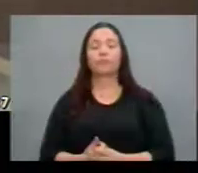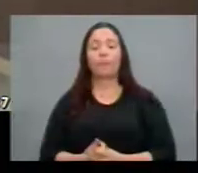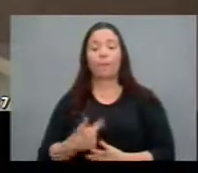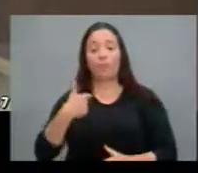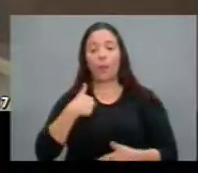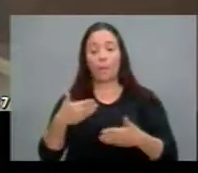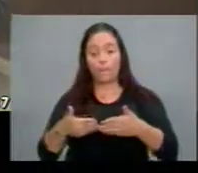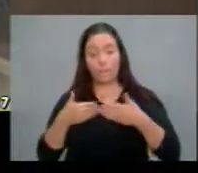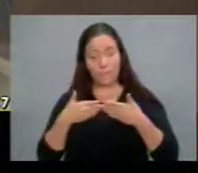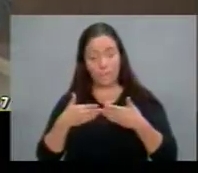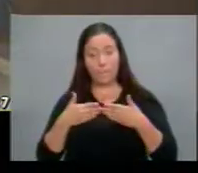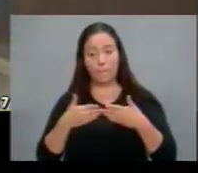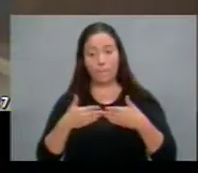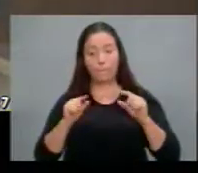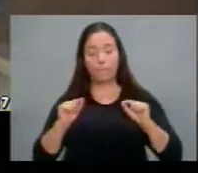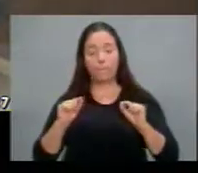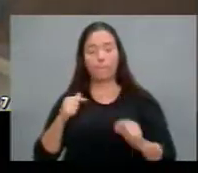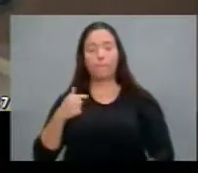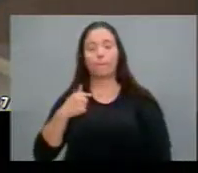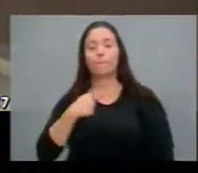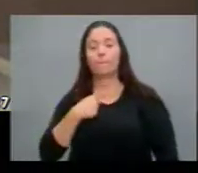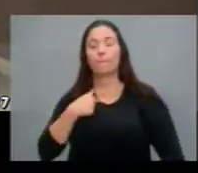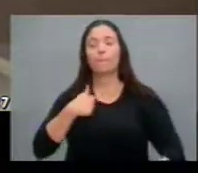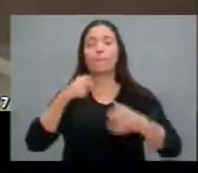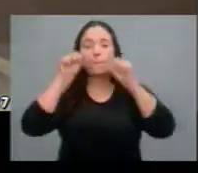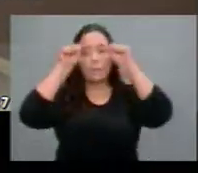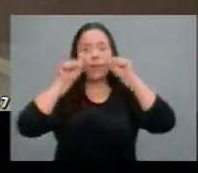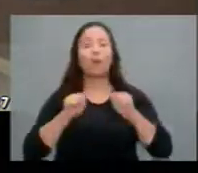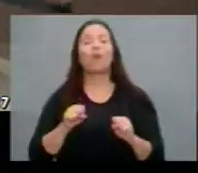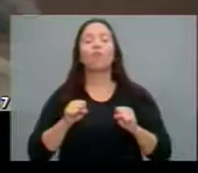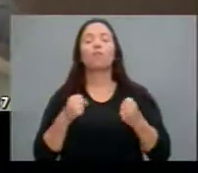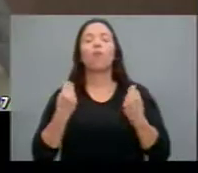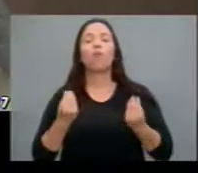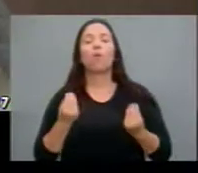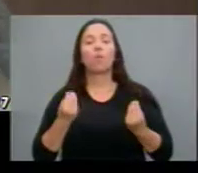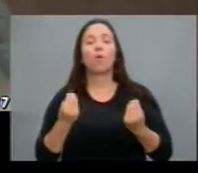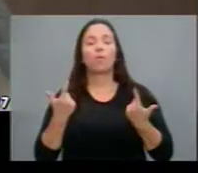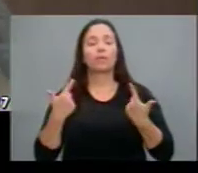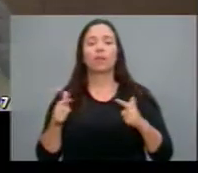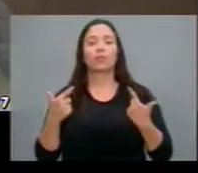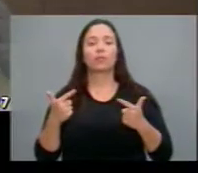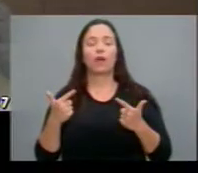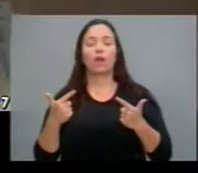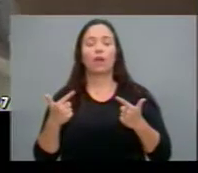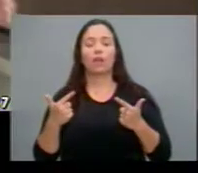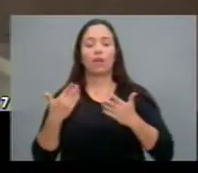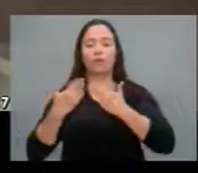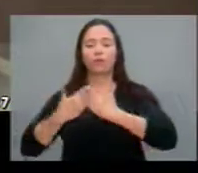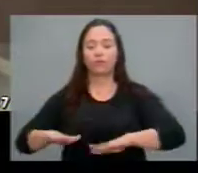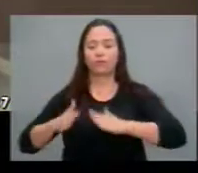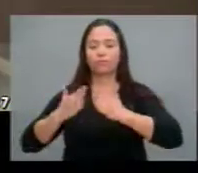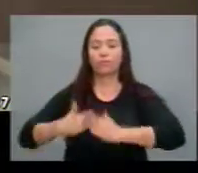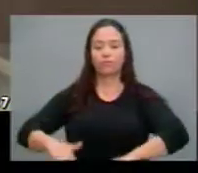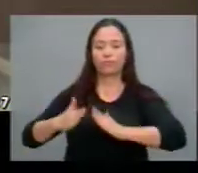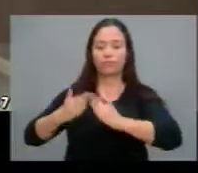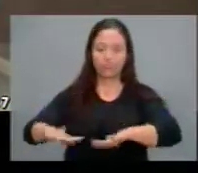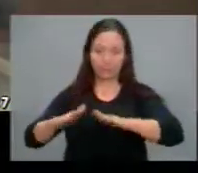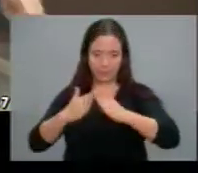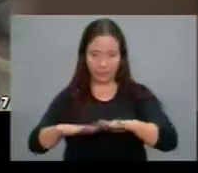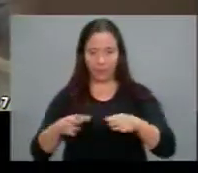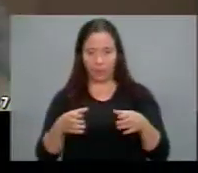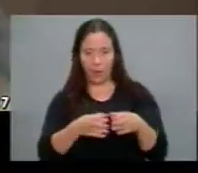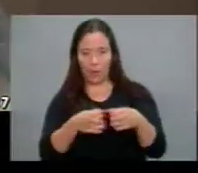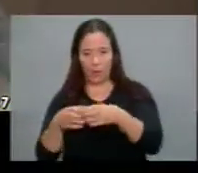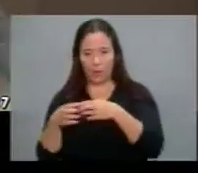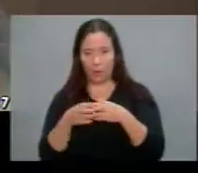pedindo, veja, como é que eu comprovo que não há beneficiamentos a determinados